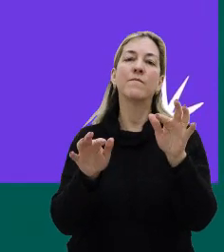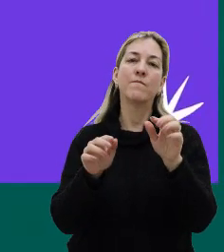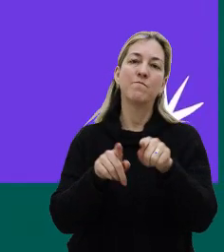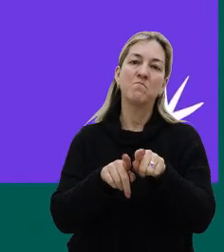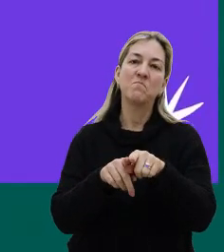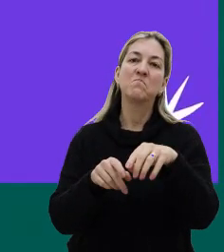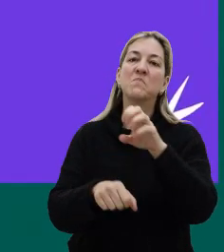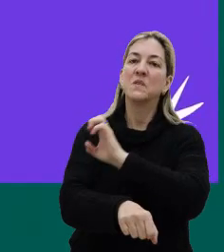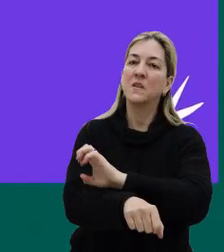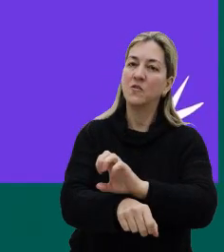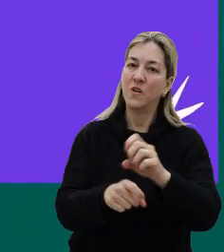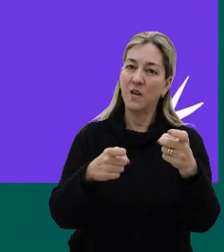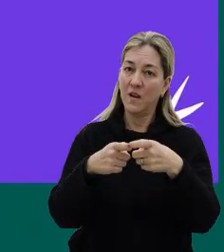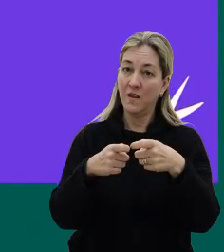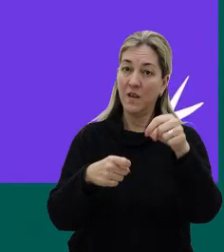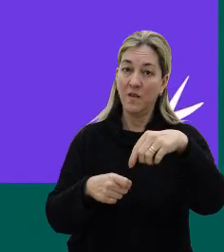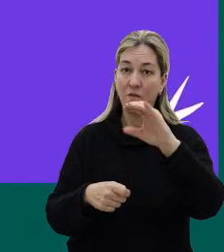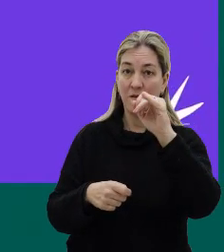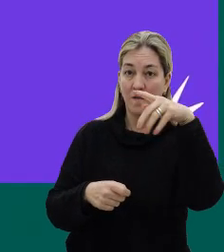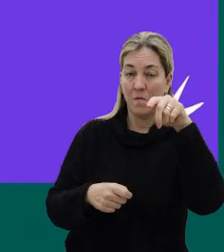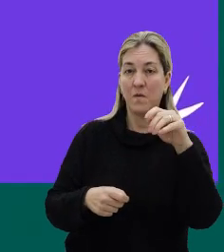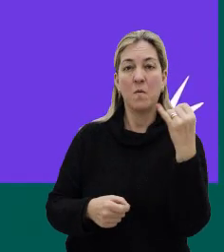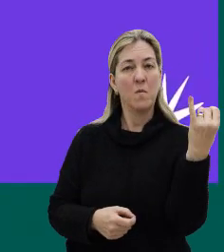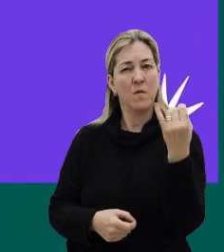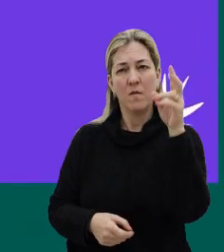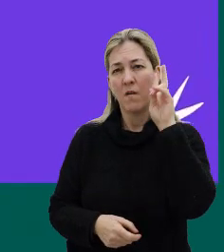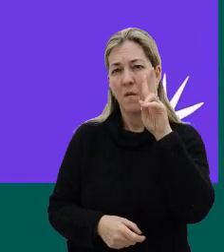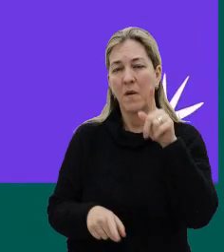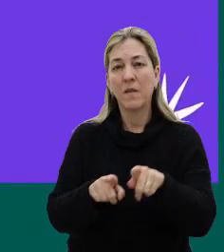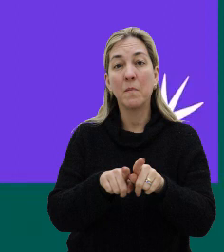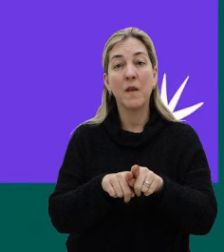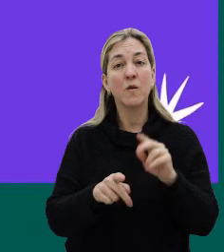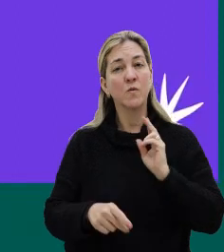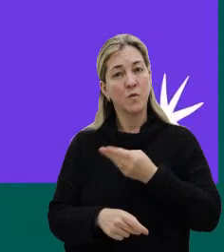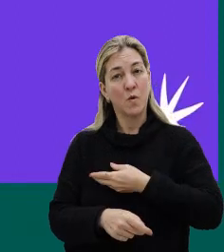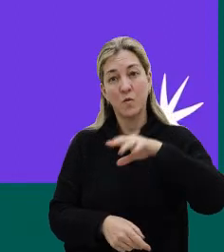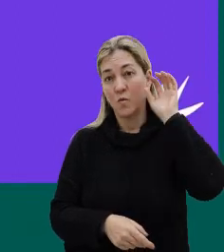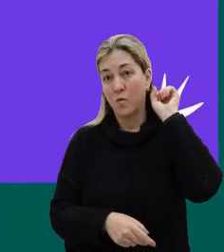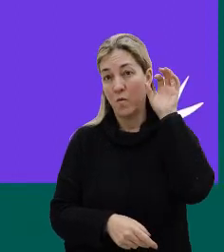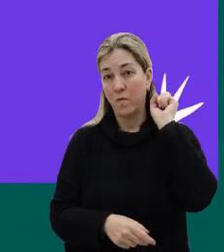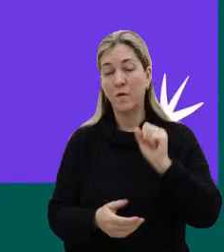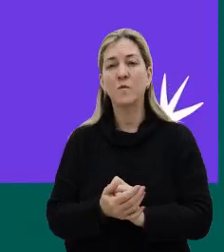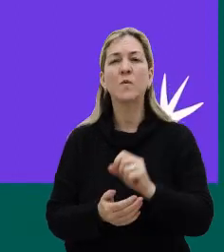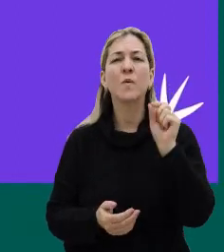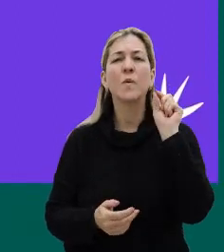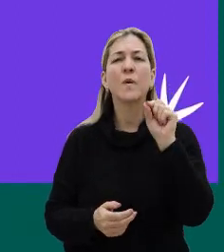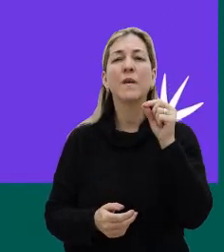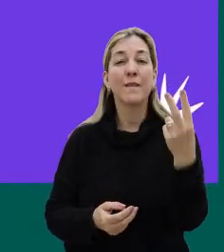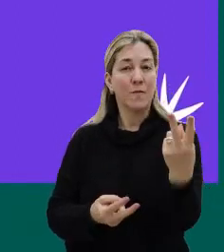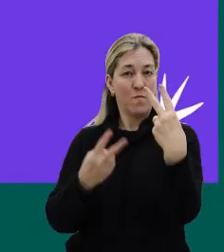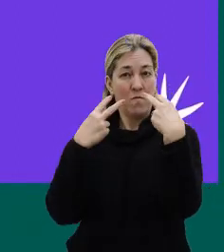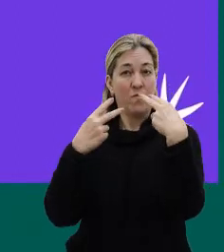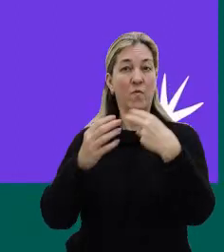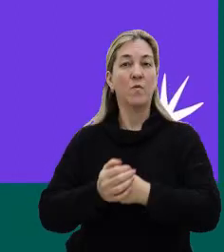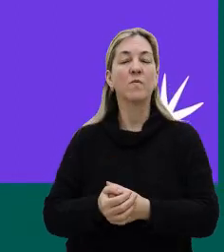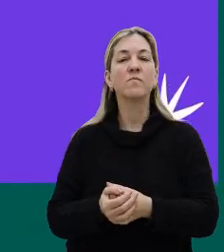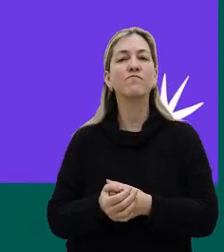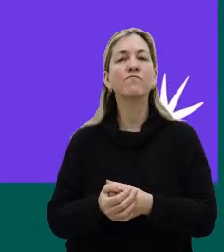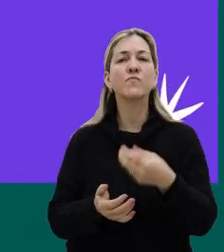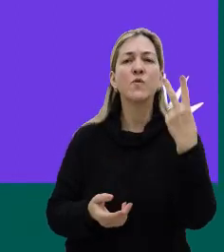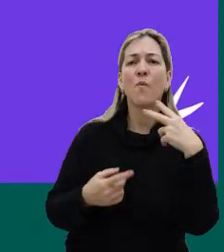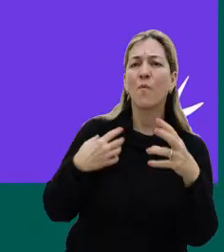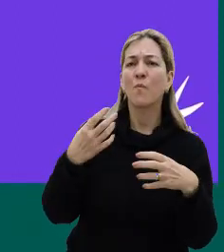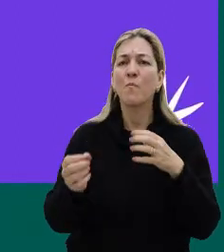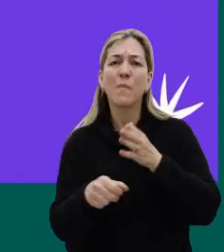Muito bem, e assim, sempre, sempre é importante lembrar, né, gente, que os nossos ouvintes ou quem está aí nos assistindo, se quiser de alguma